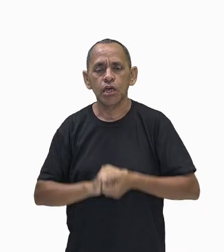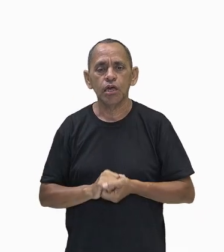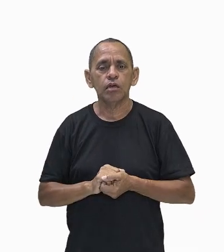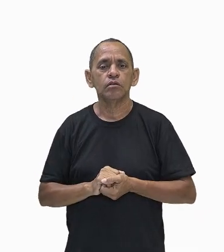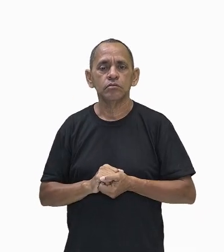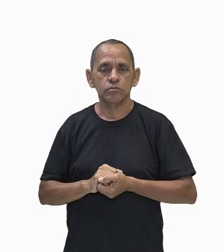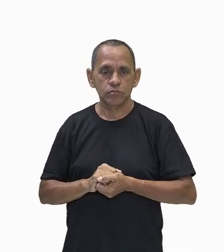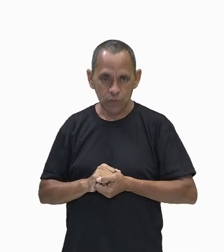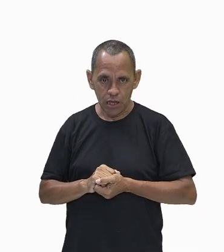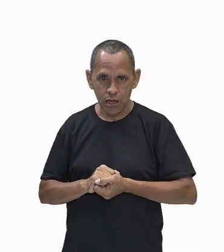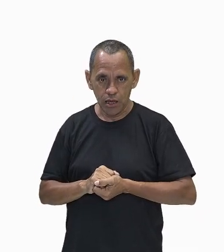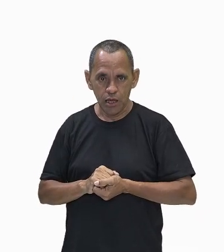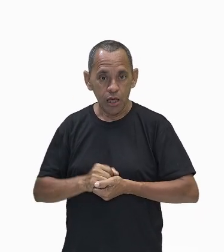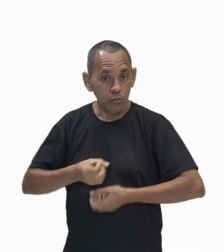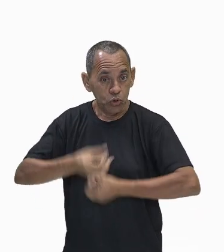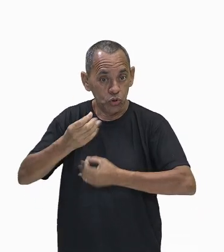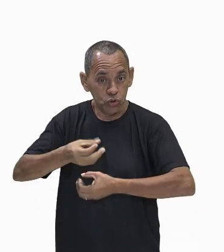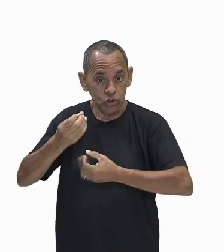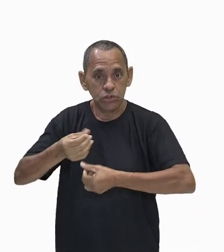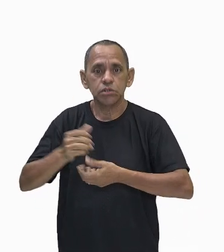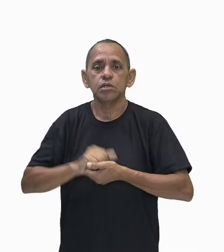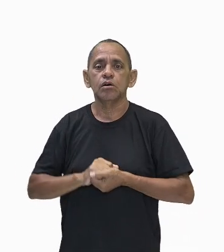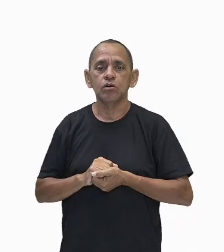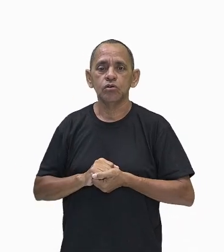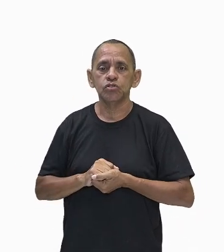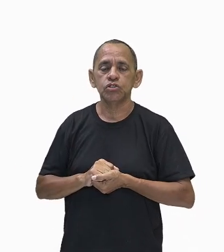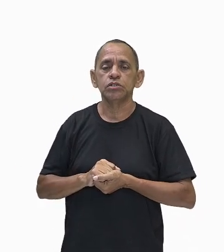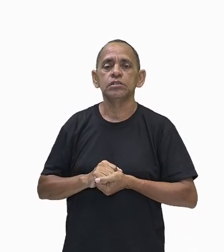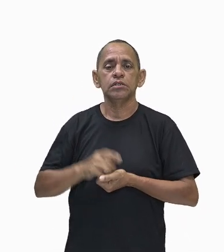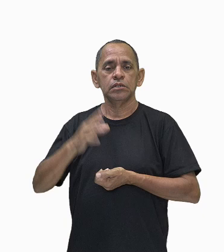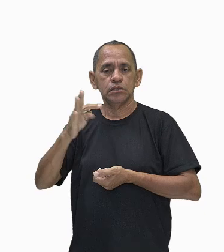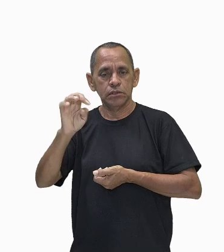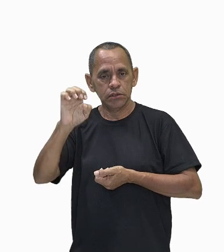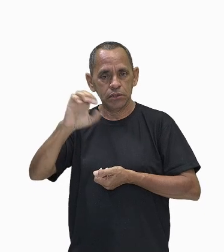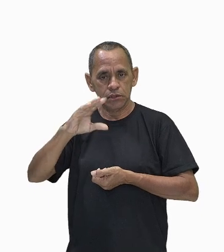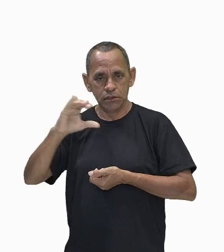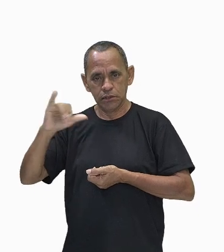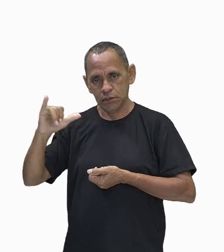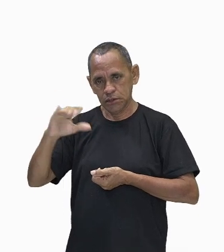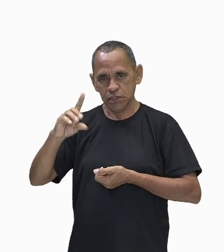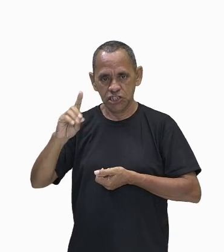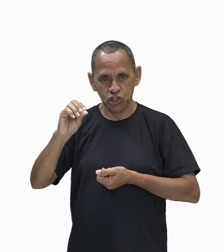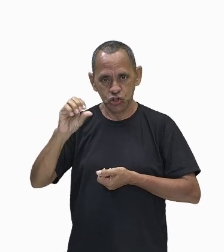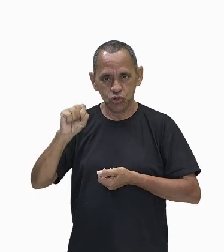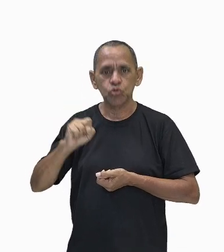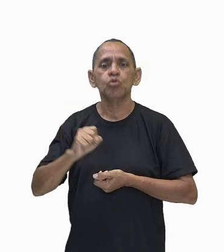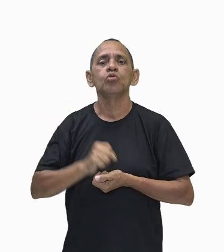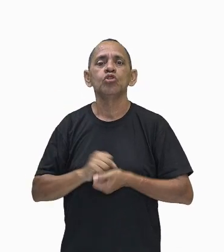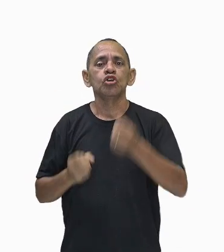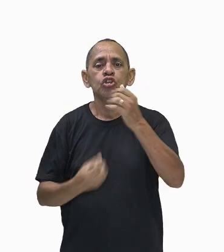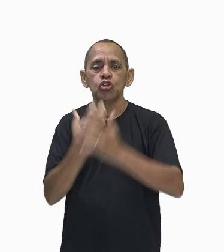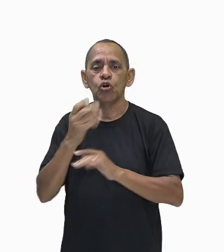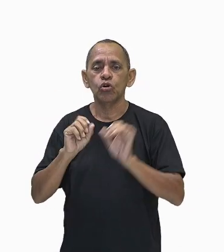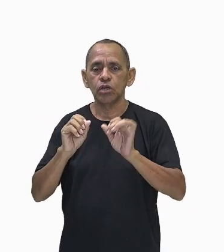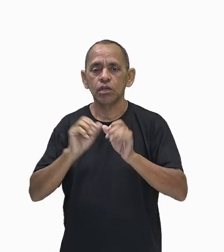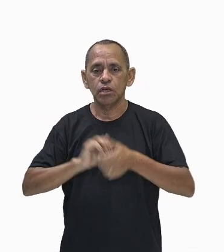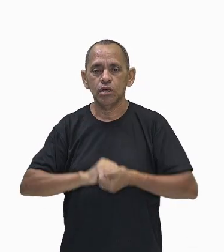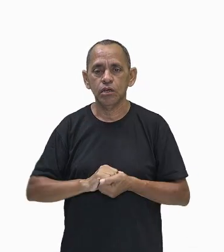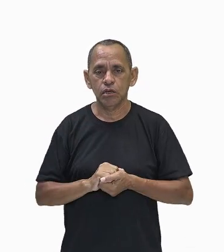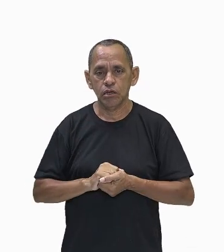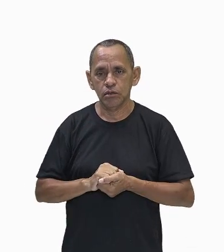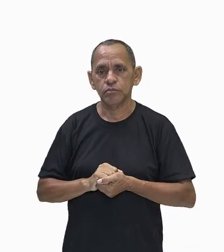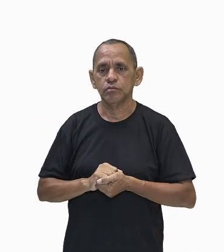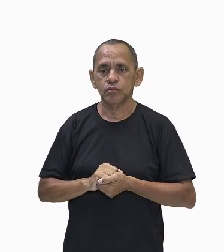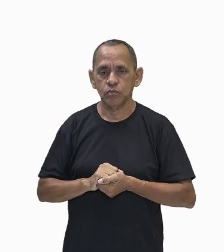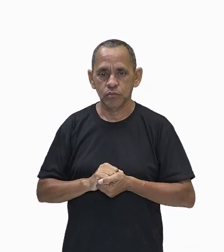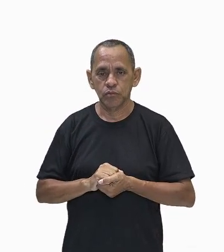largos, tá, gente? 1764, James Hardway criou a SpinGen, que é uma roca manual